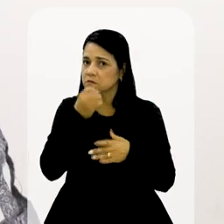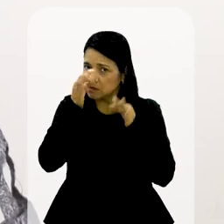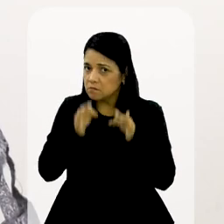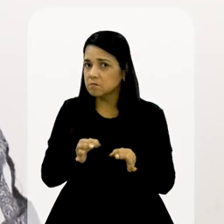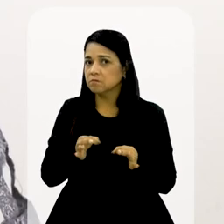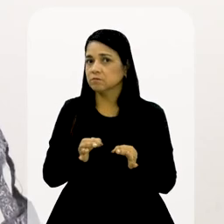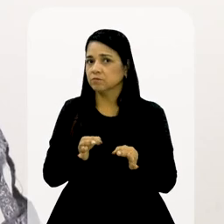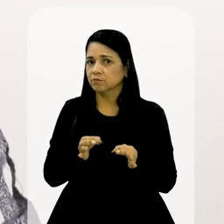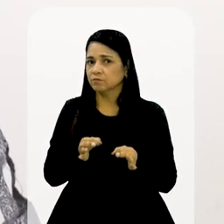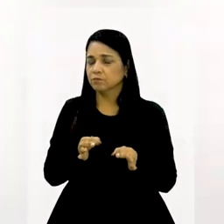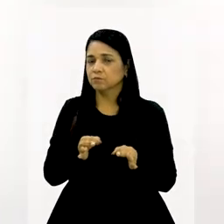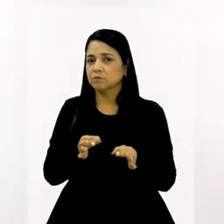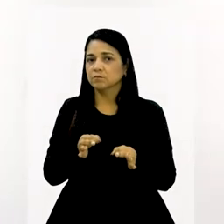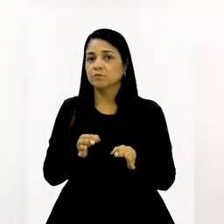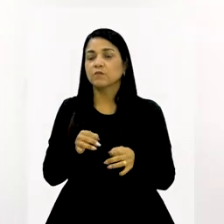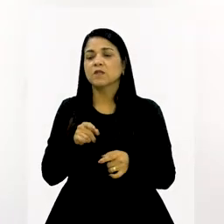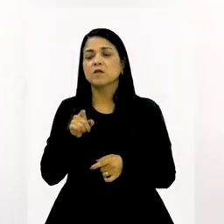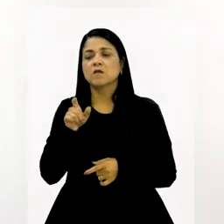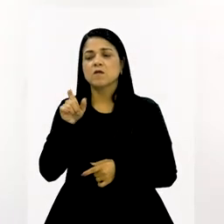caminhos.